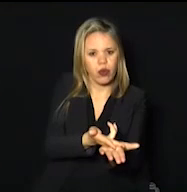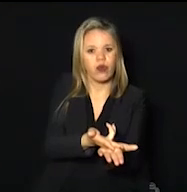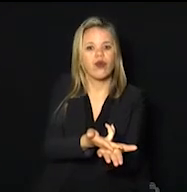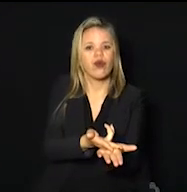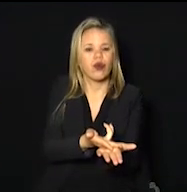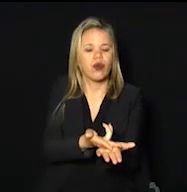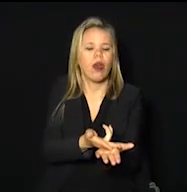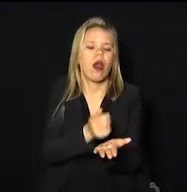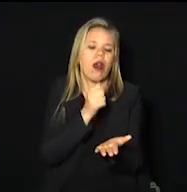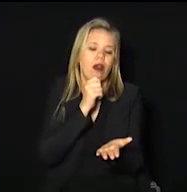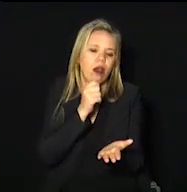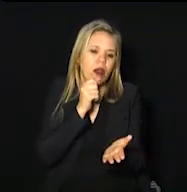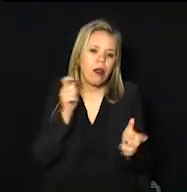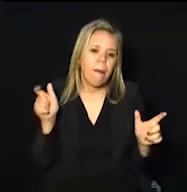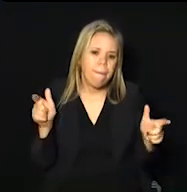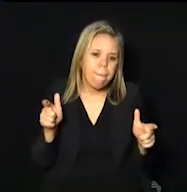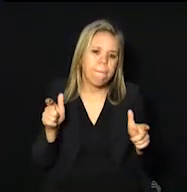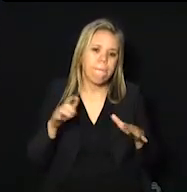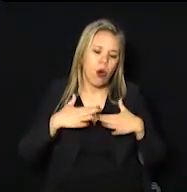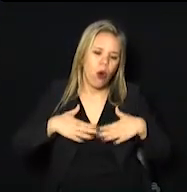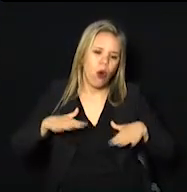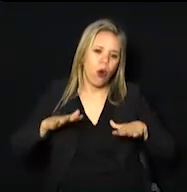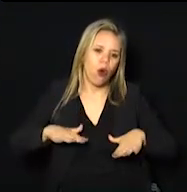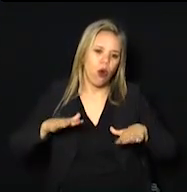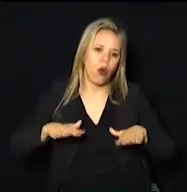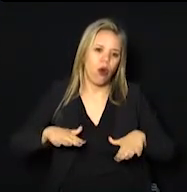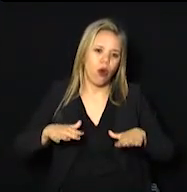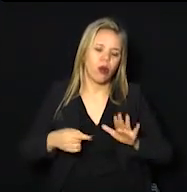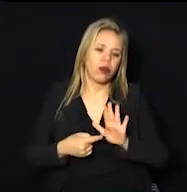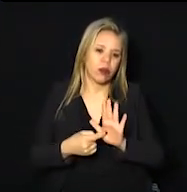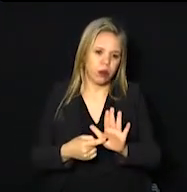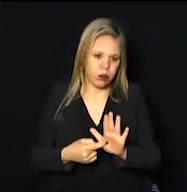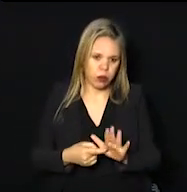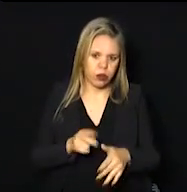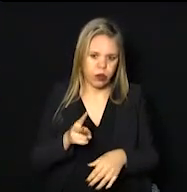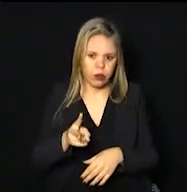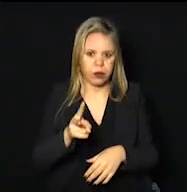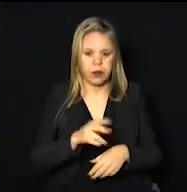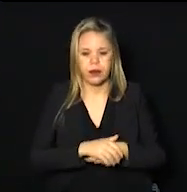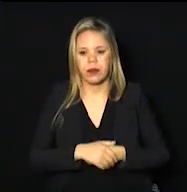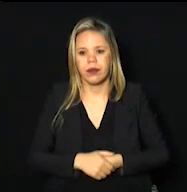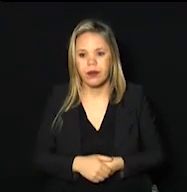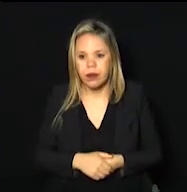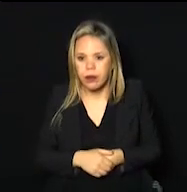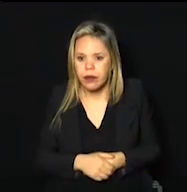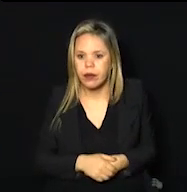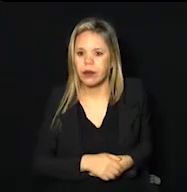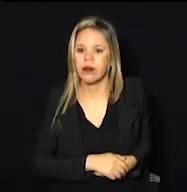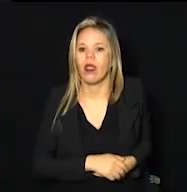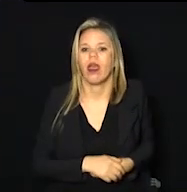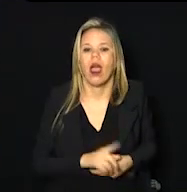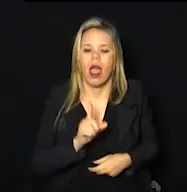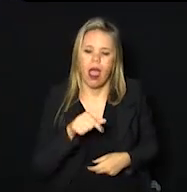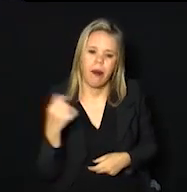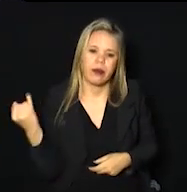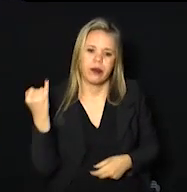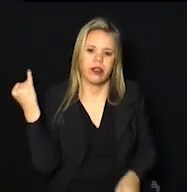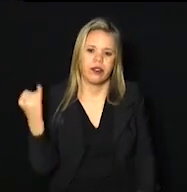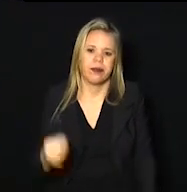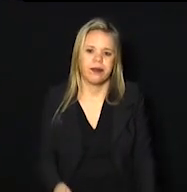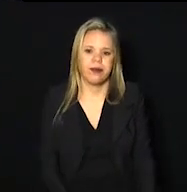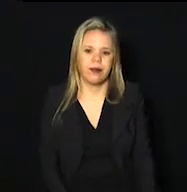Gradual, mas ela se mostra contínua. Isso é muito importante.